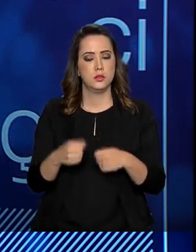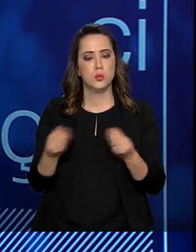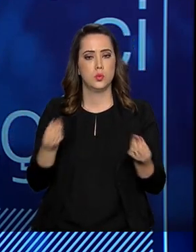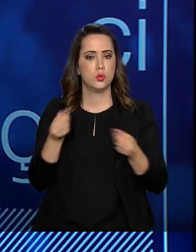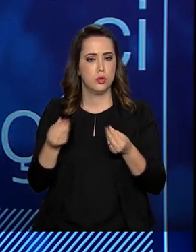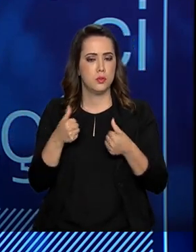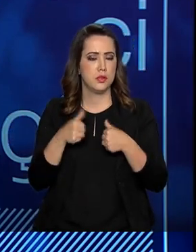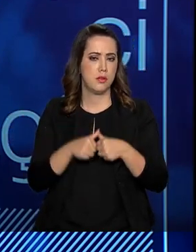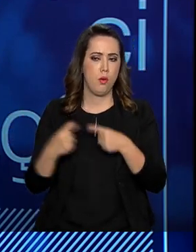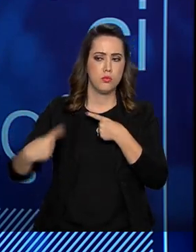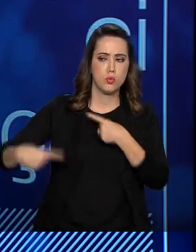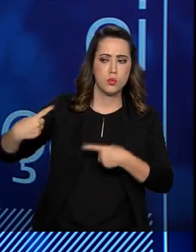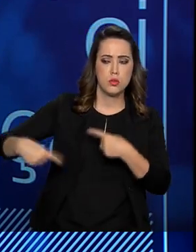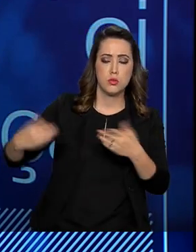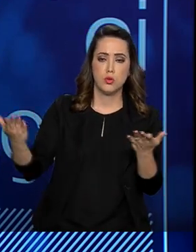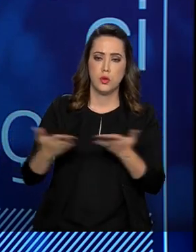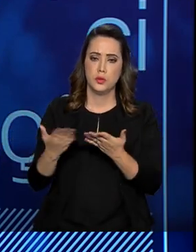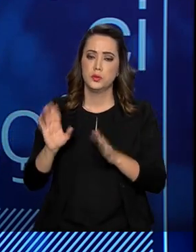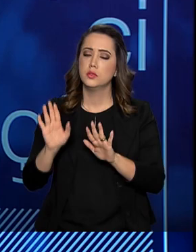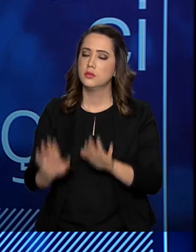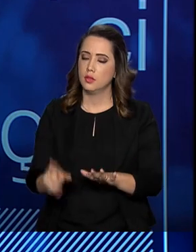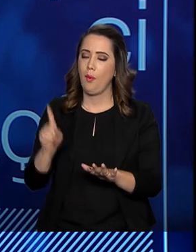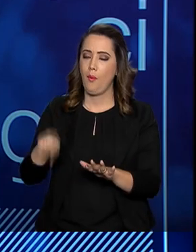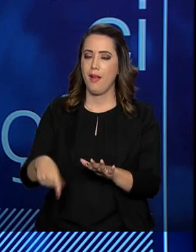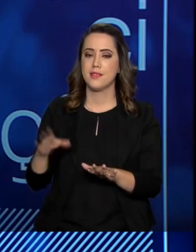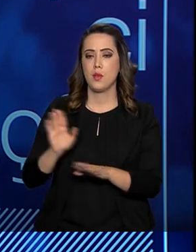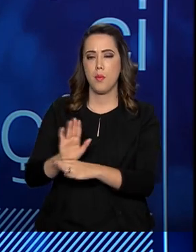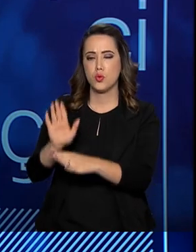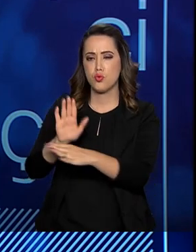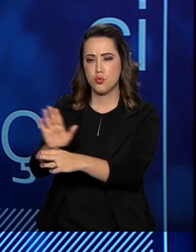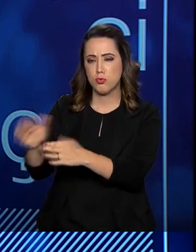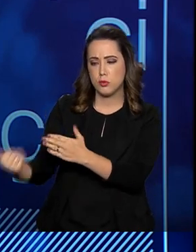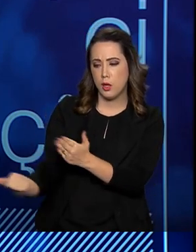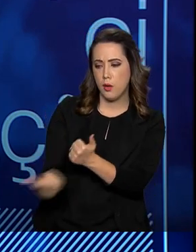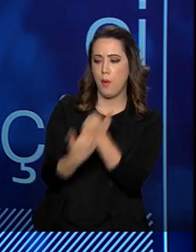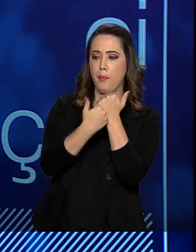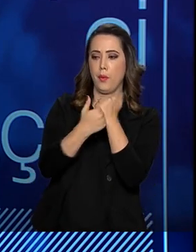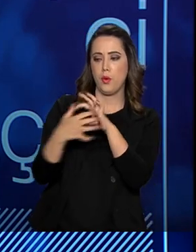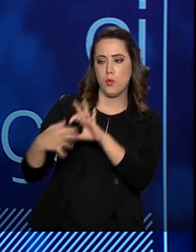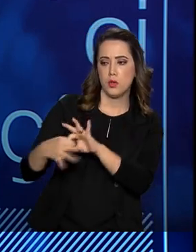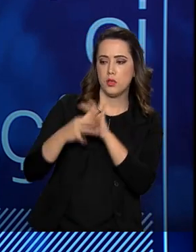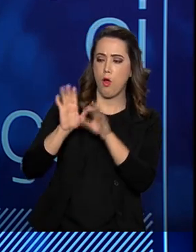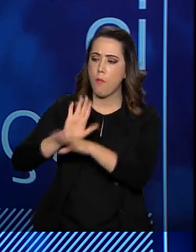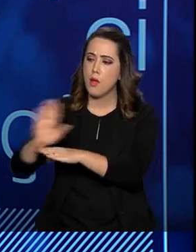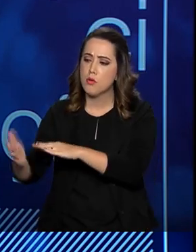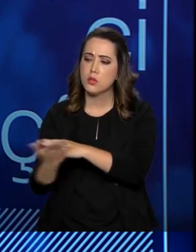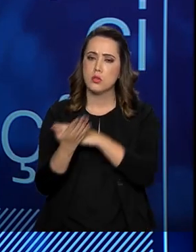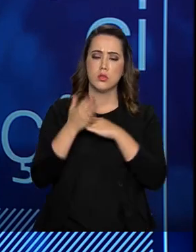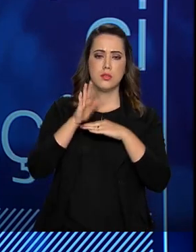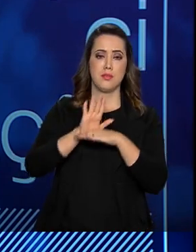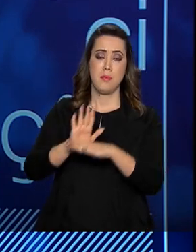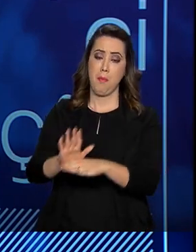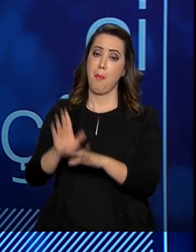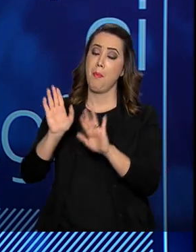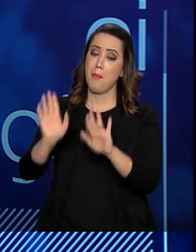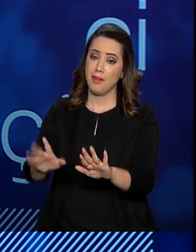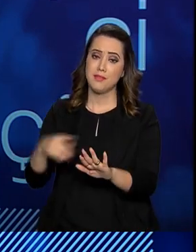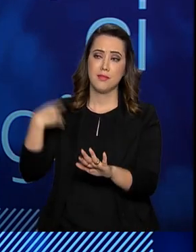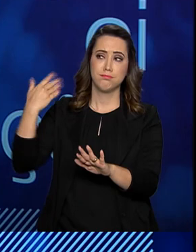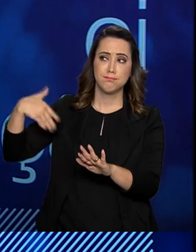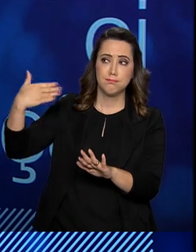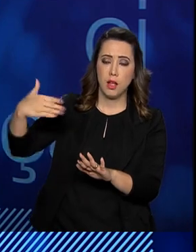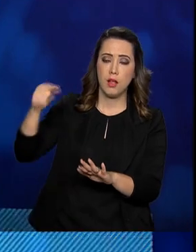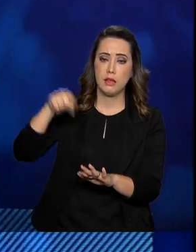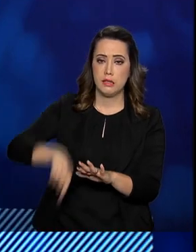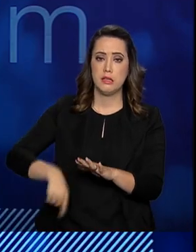condições que estão em debate. Então, tem sido uma contribuição e uma parceria importante. Mas isso é um histórico que tem, nesta